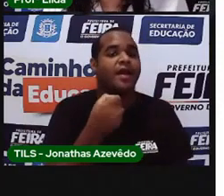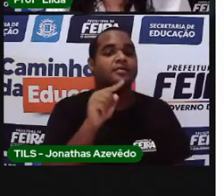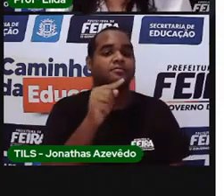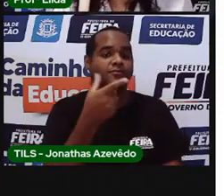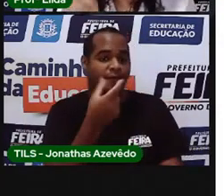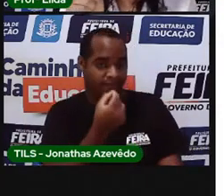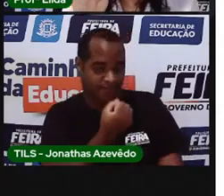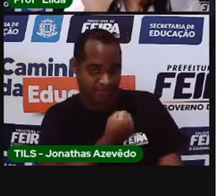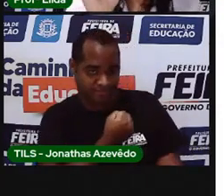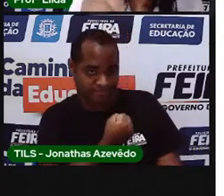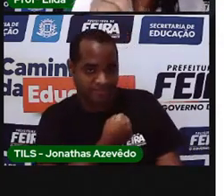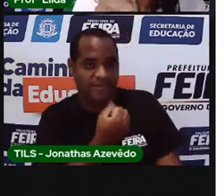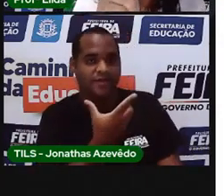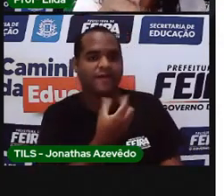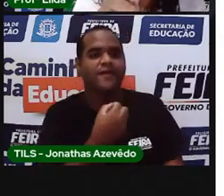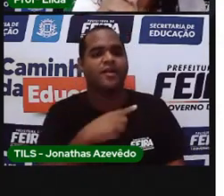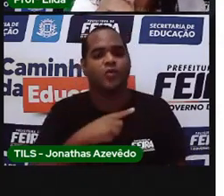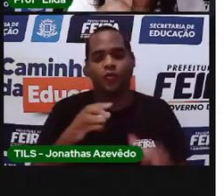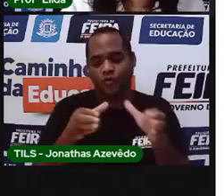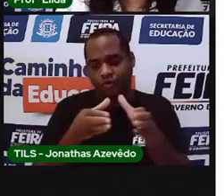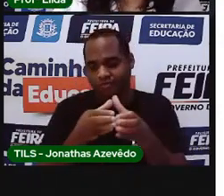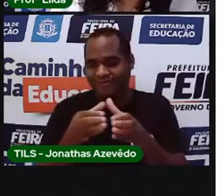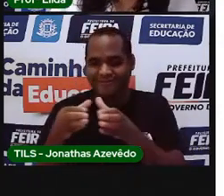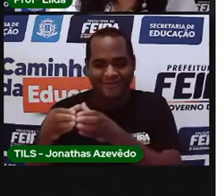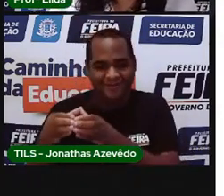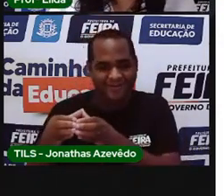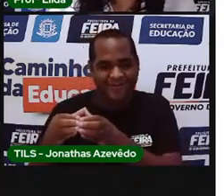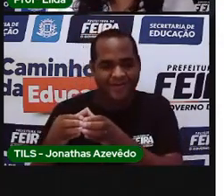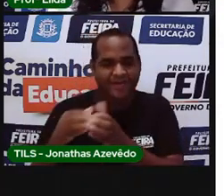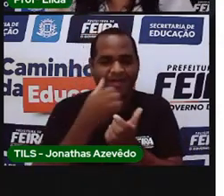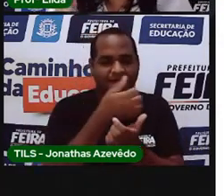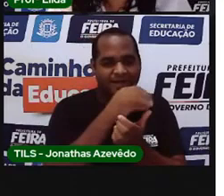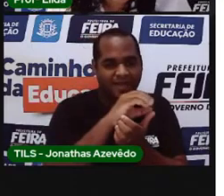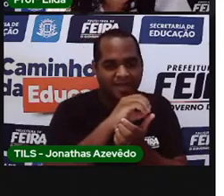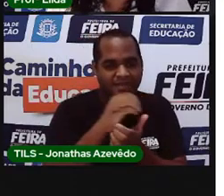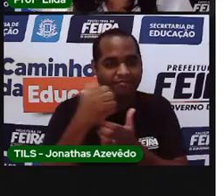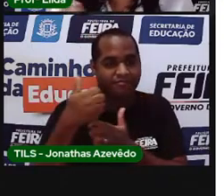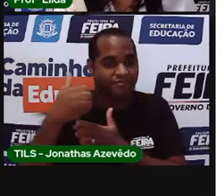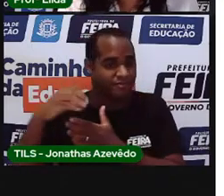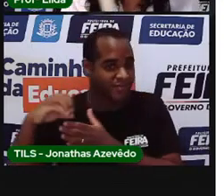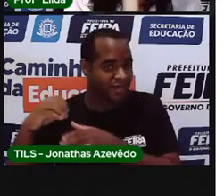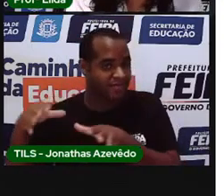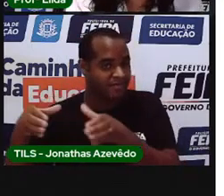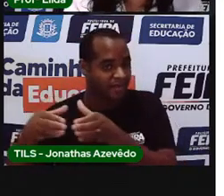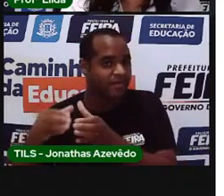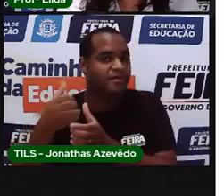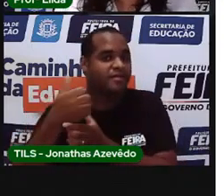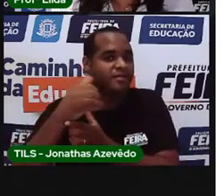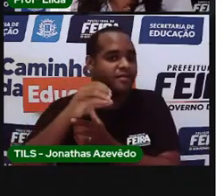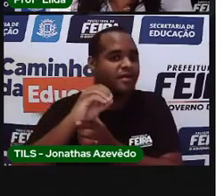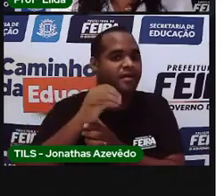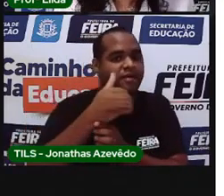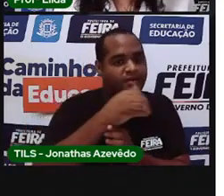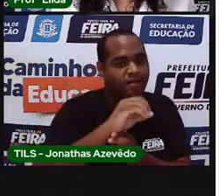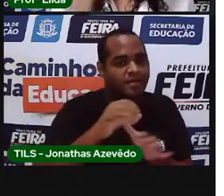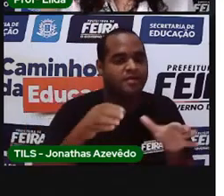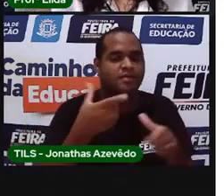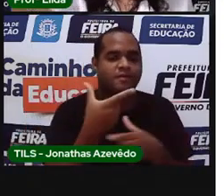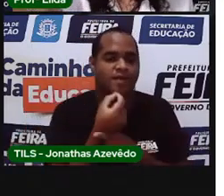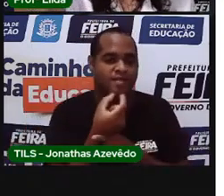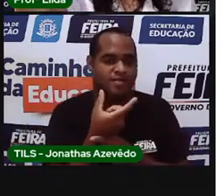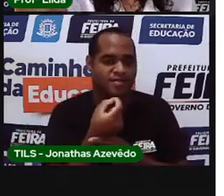número 20, você vai ter dois grupinhos de 10. 10 mais 10, 20